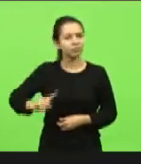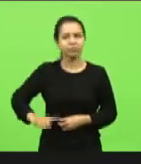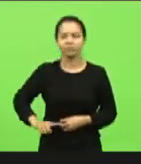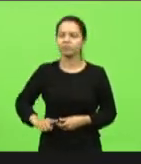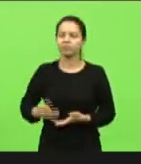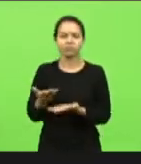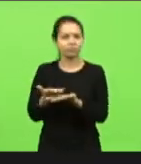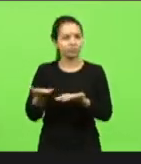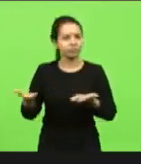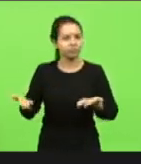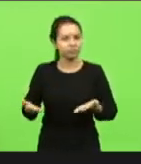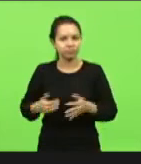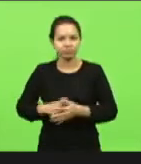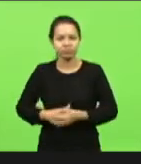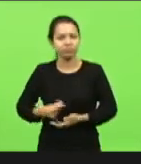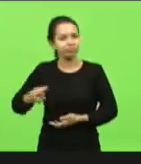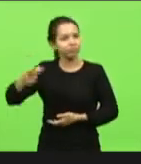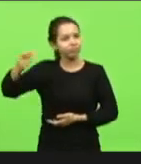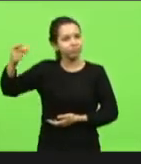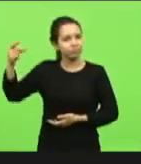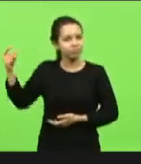amadores de A a Z